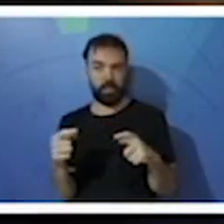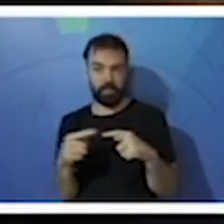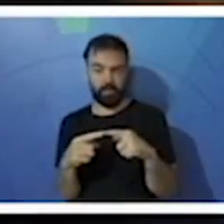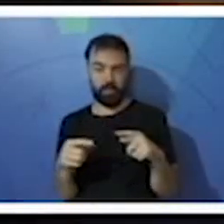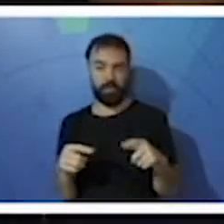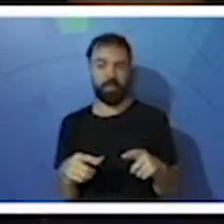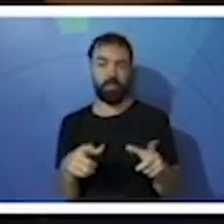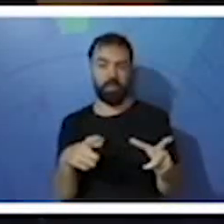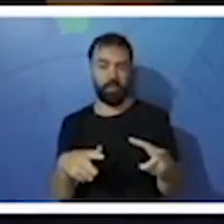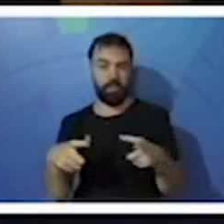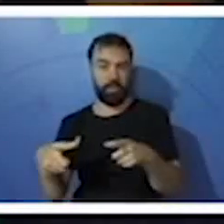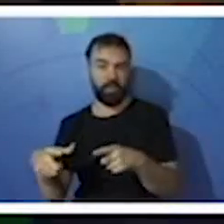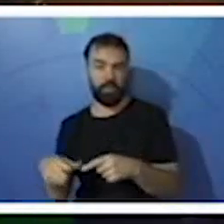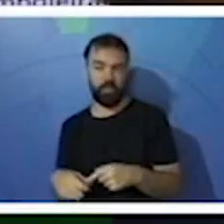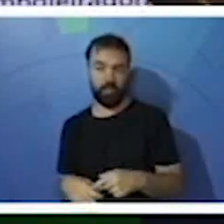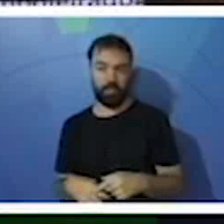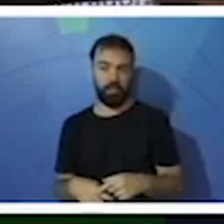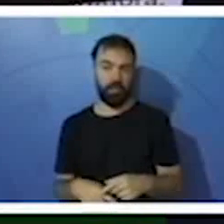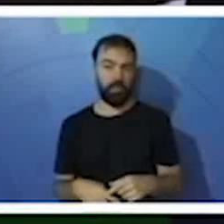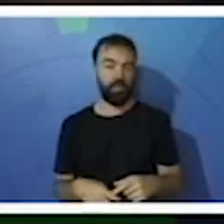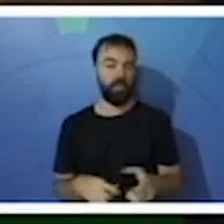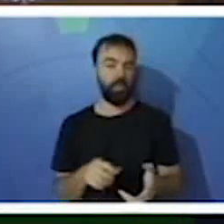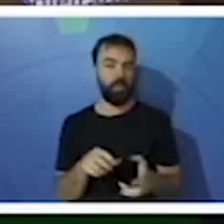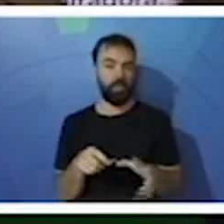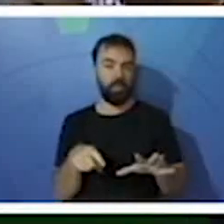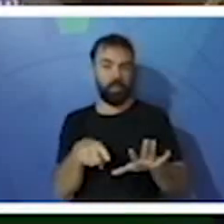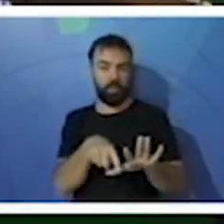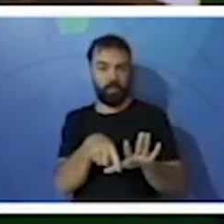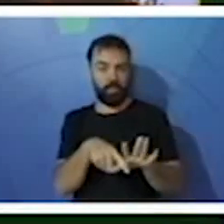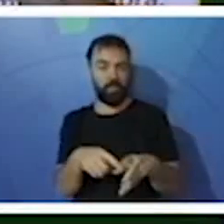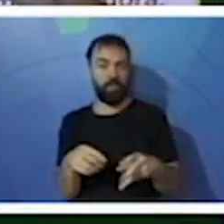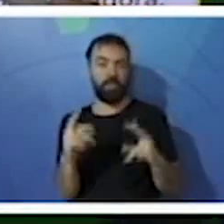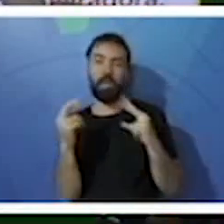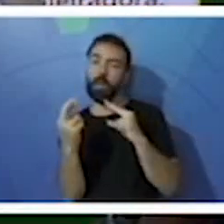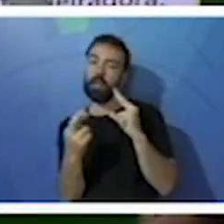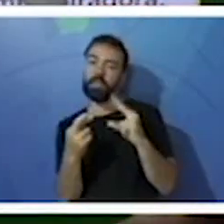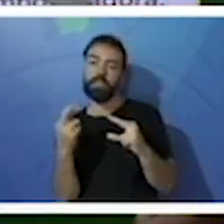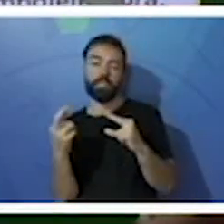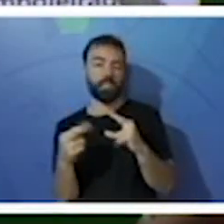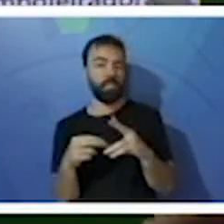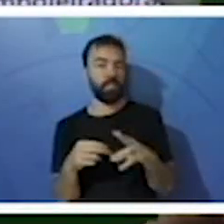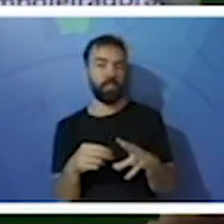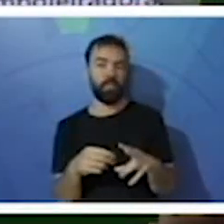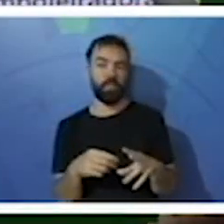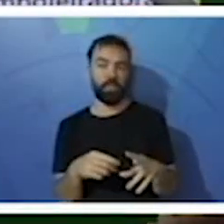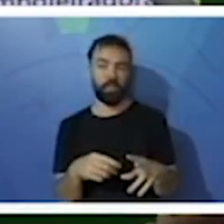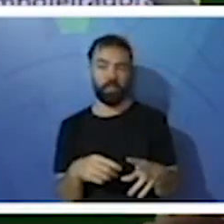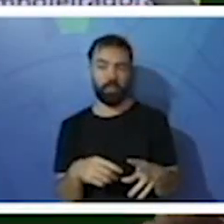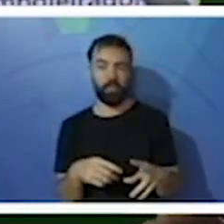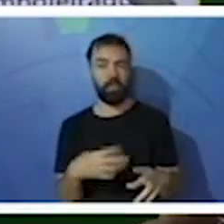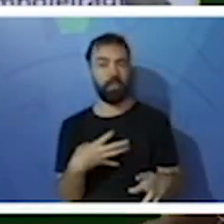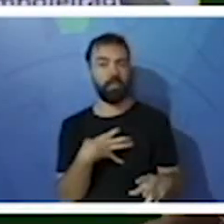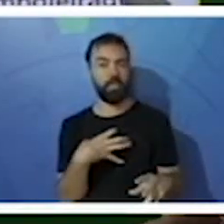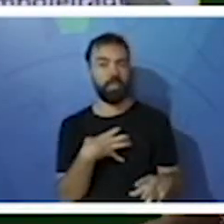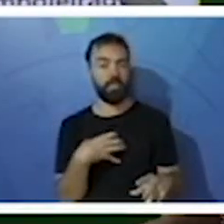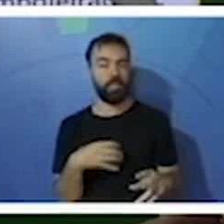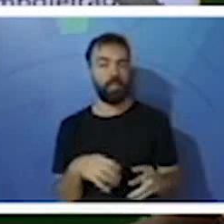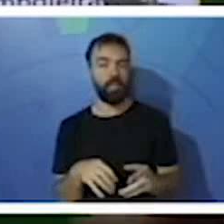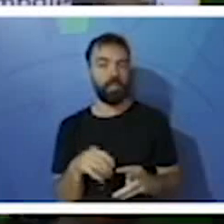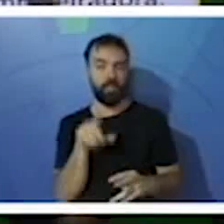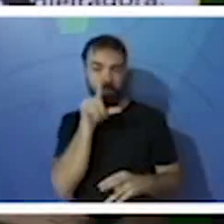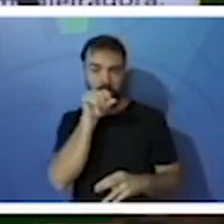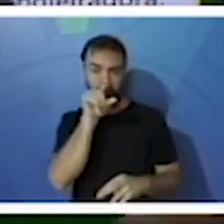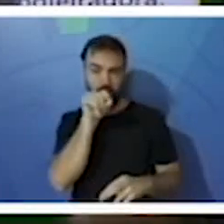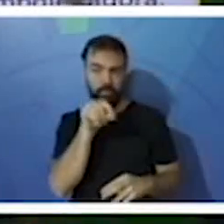Portanto, os pés estão relacionados aos hábitos, crianças. Os hábitos das aves,